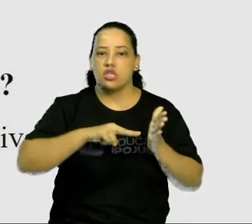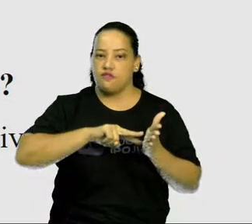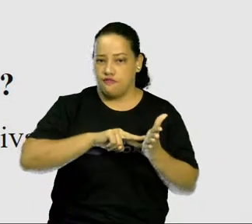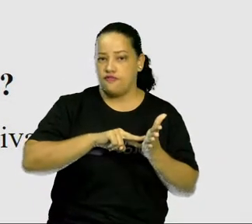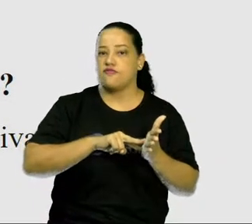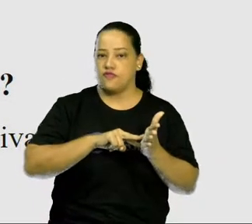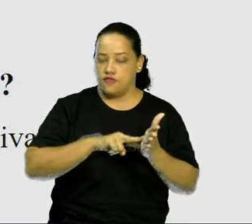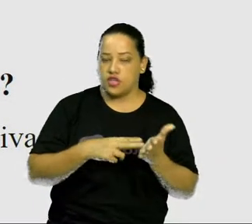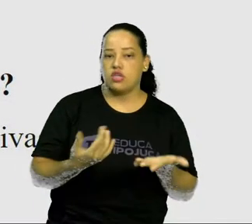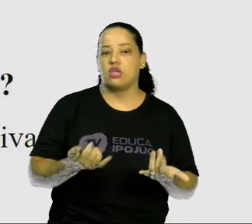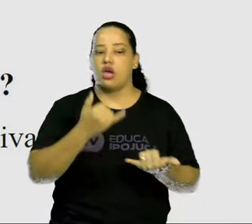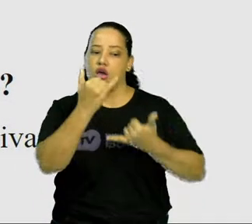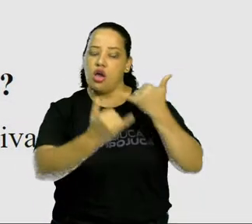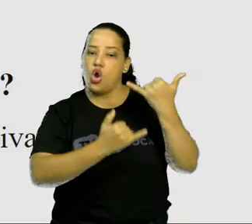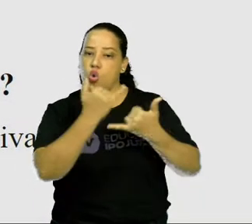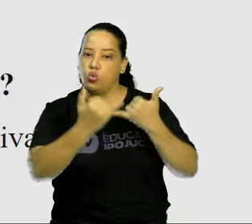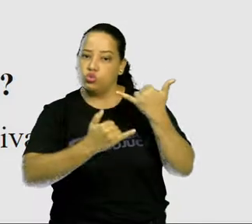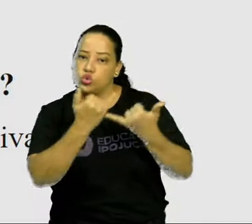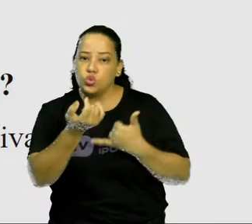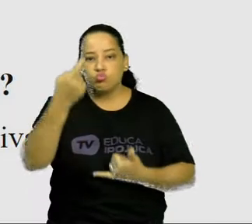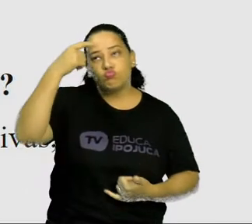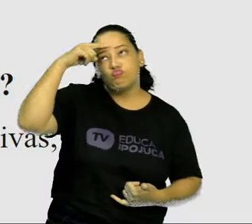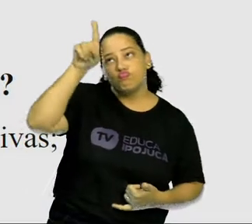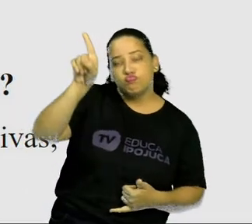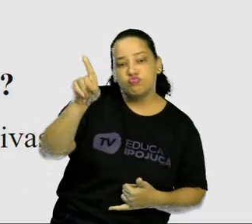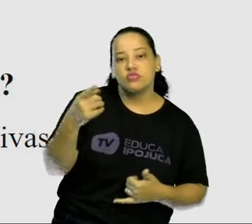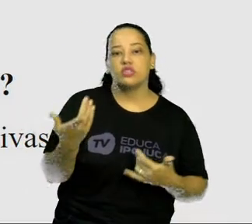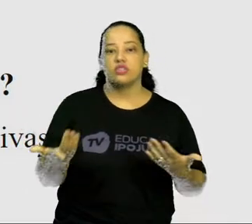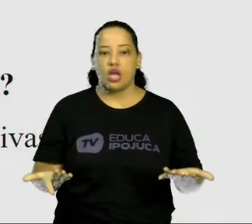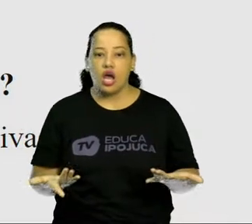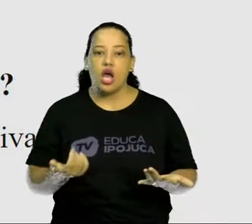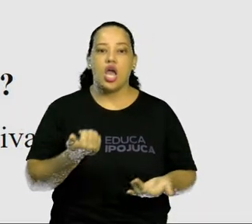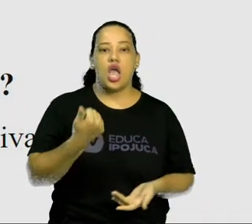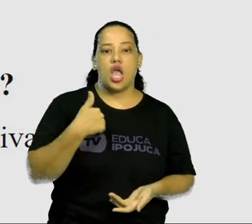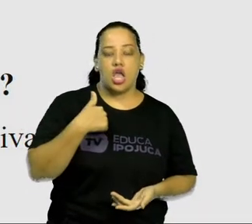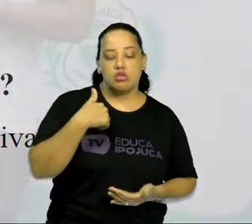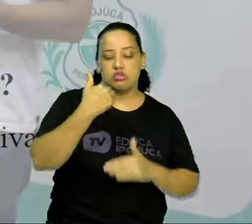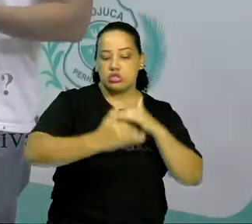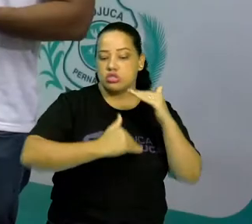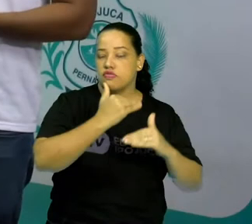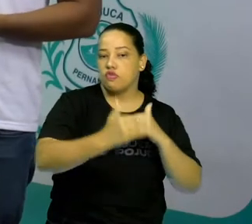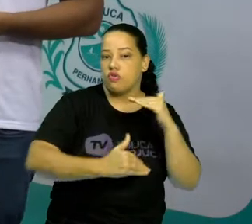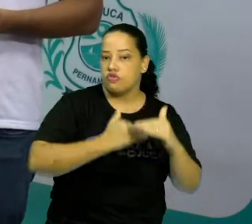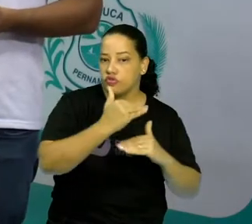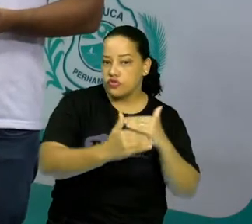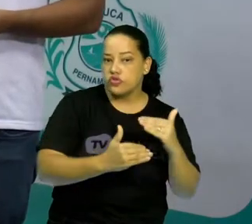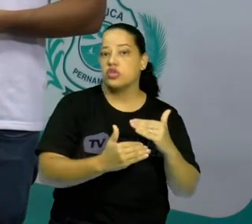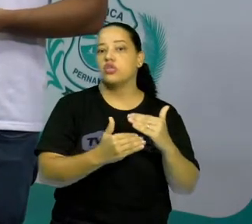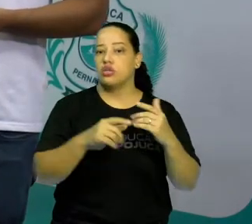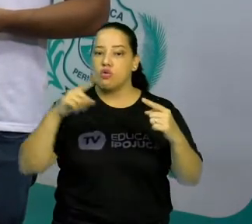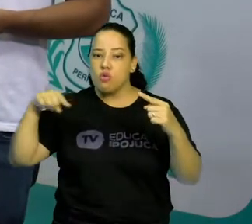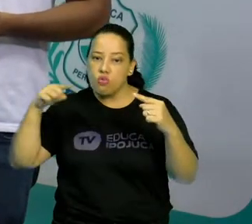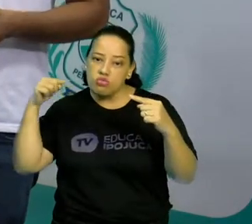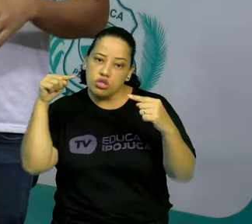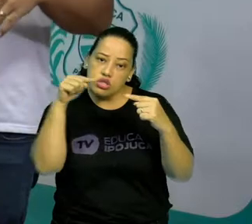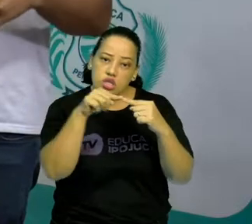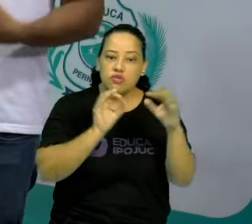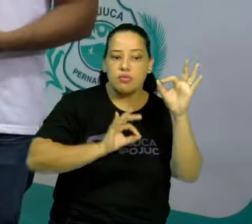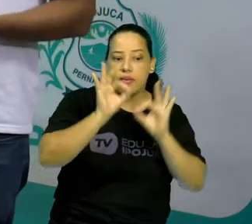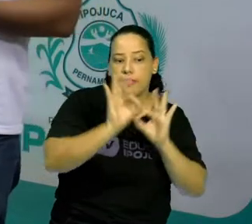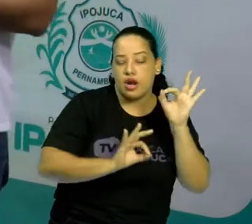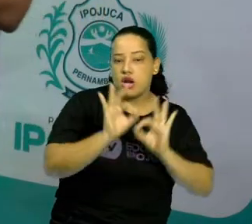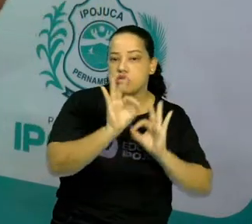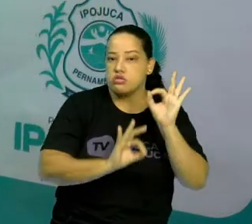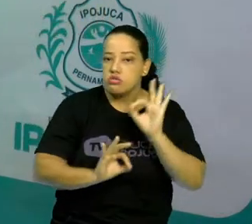improvisação, que vão ser desenvolvidos, trazendo com fins preparação, principalmente para